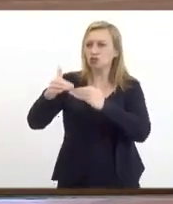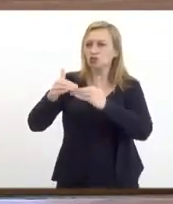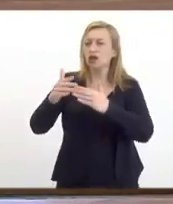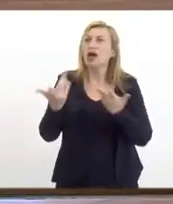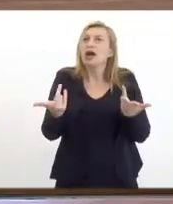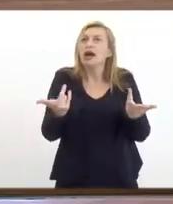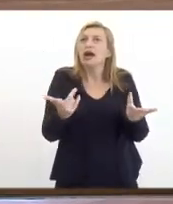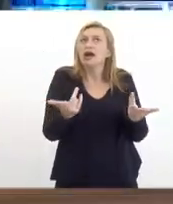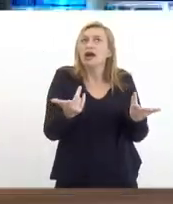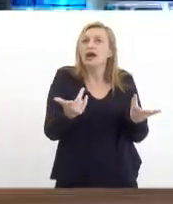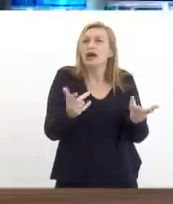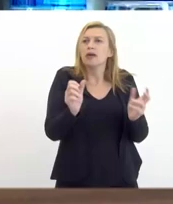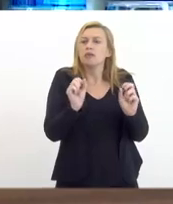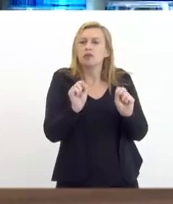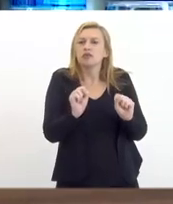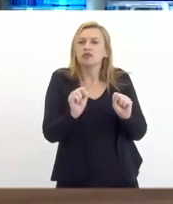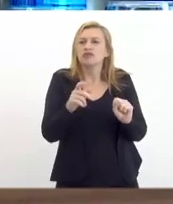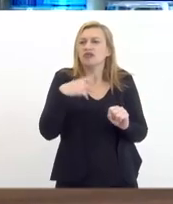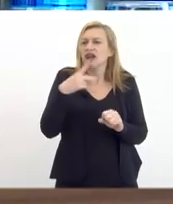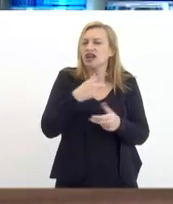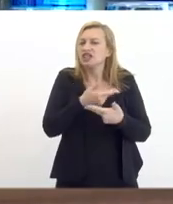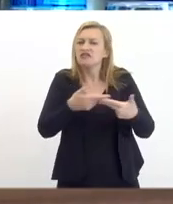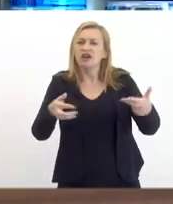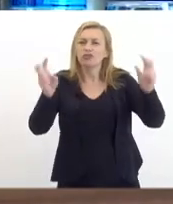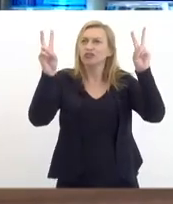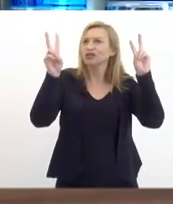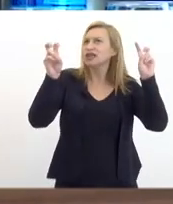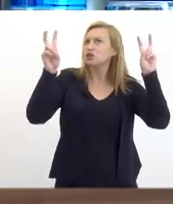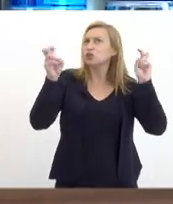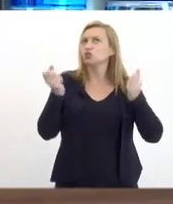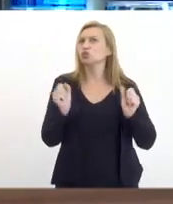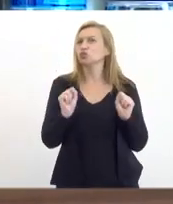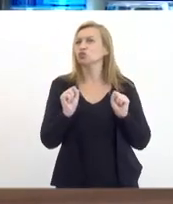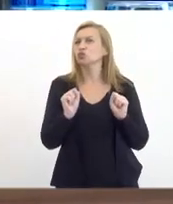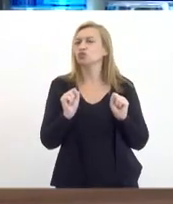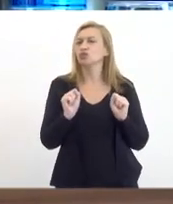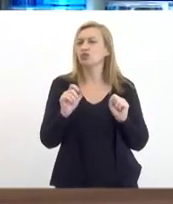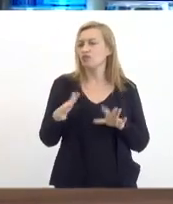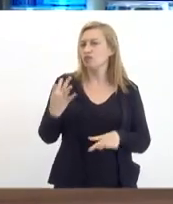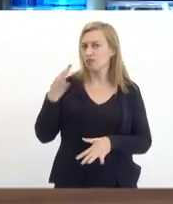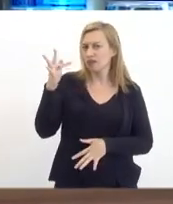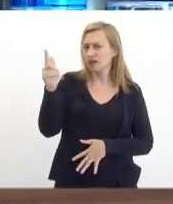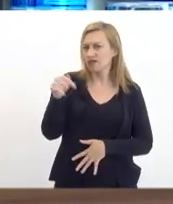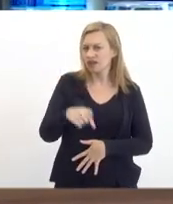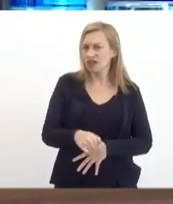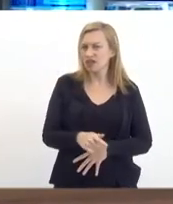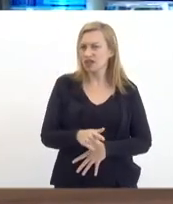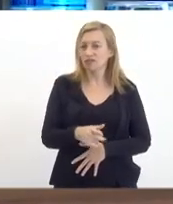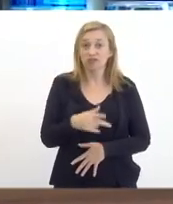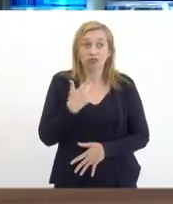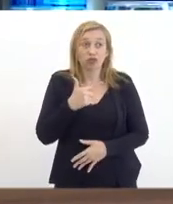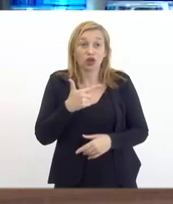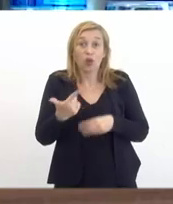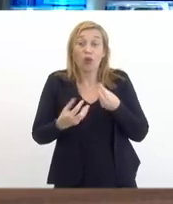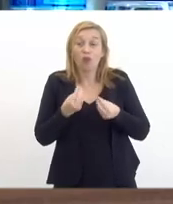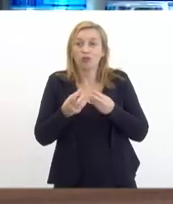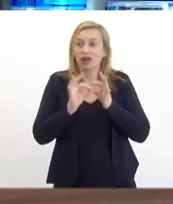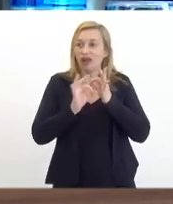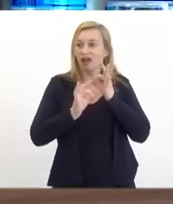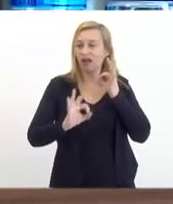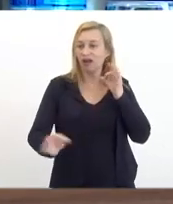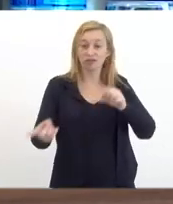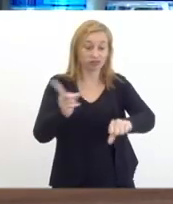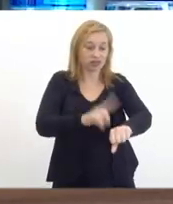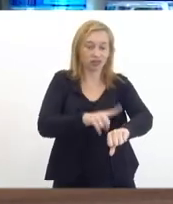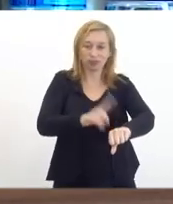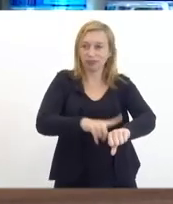passaporte para o futuro nós temos que falarmos de vários assuntos como vou fazer ser bem breve aqui não dá para falar muito até porque o tempo